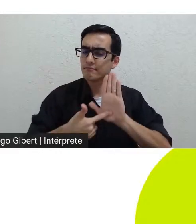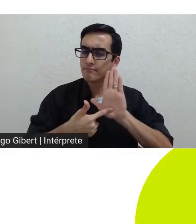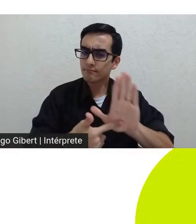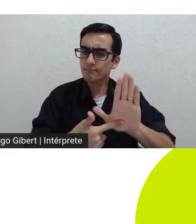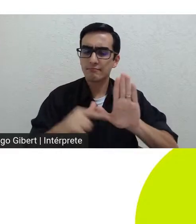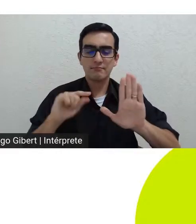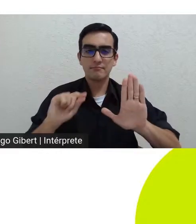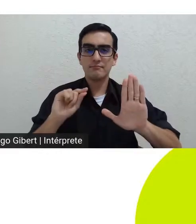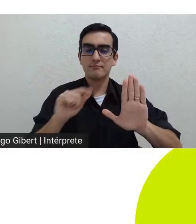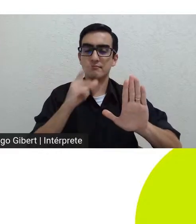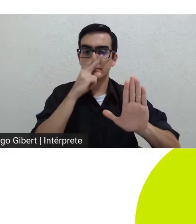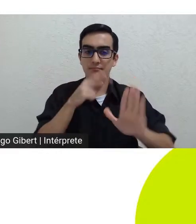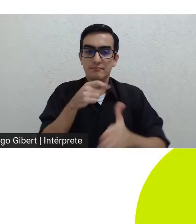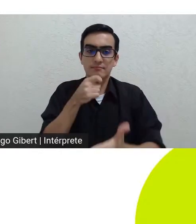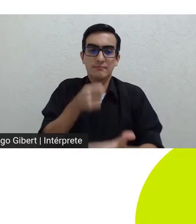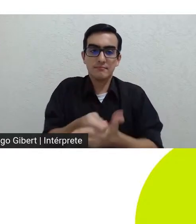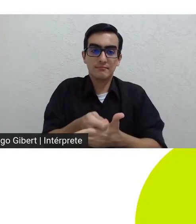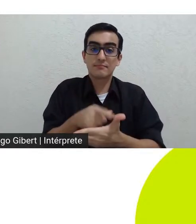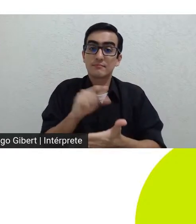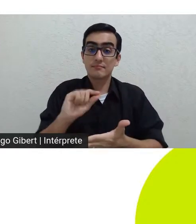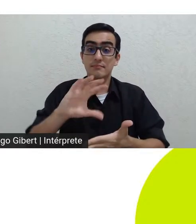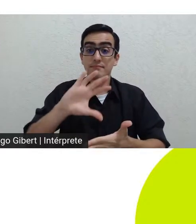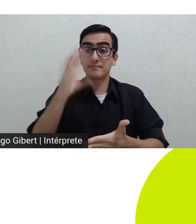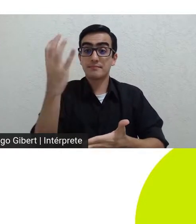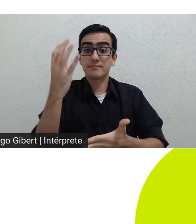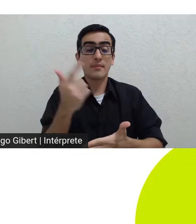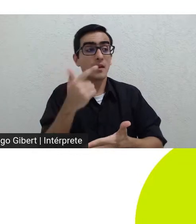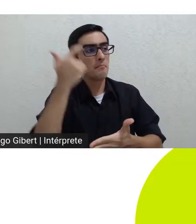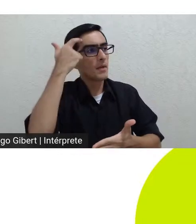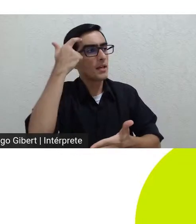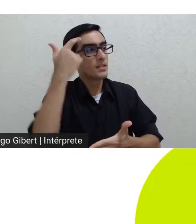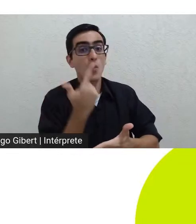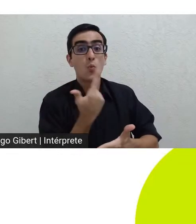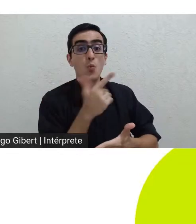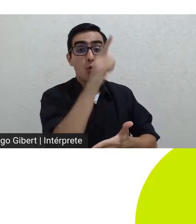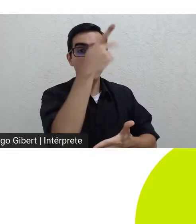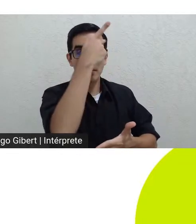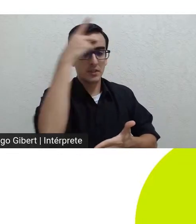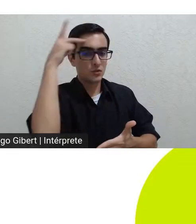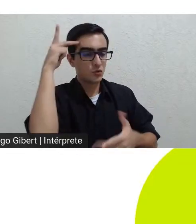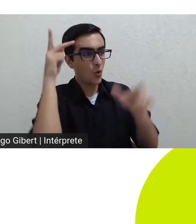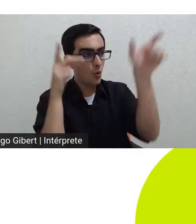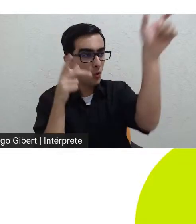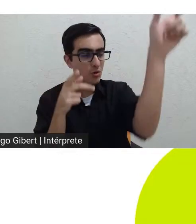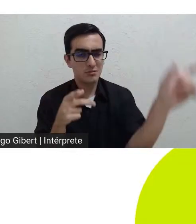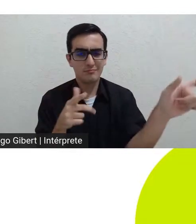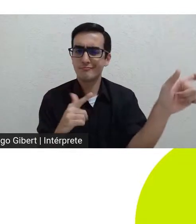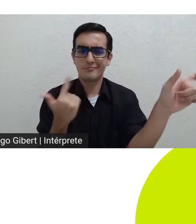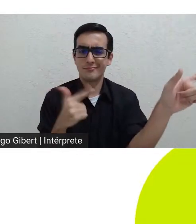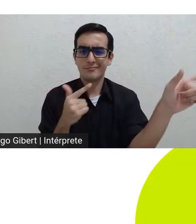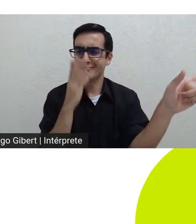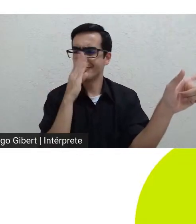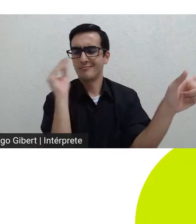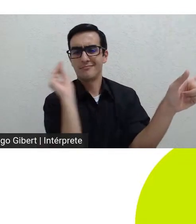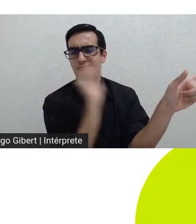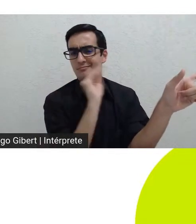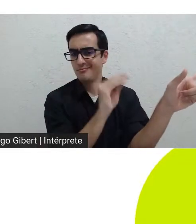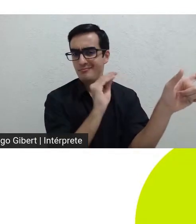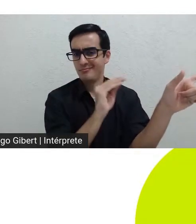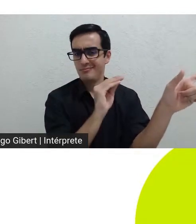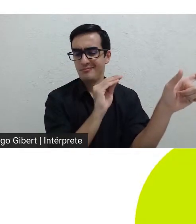fatalidade que não inclui o outro uma fatalidade que se impinge sem matizes